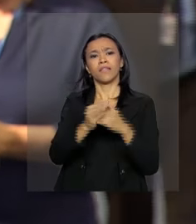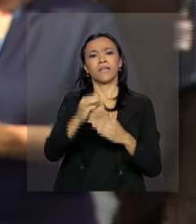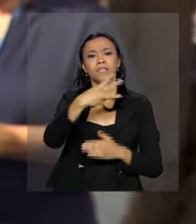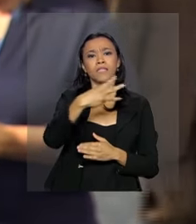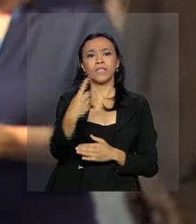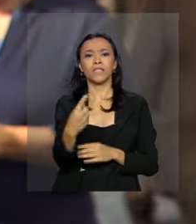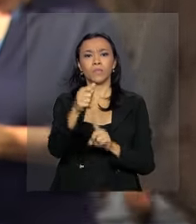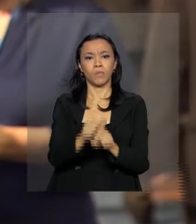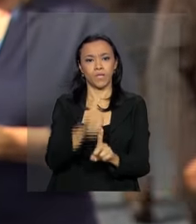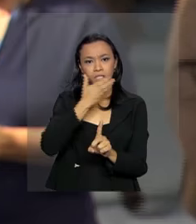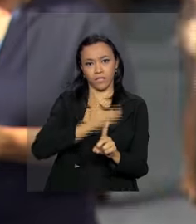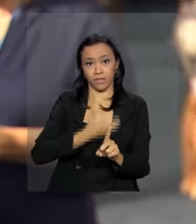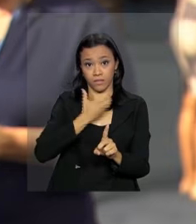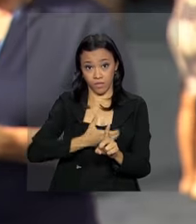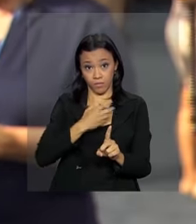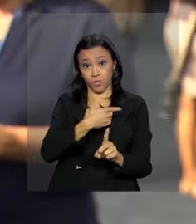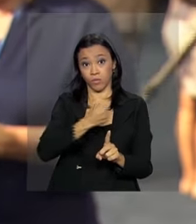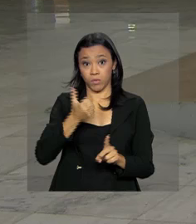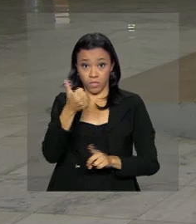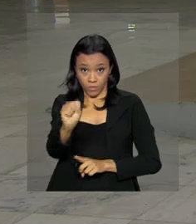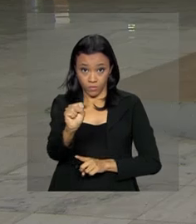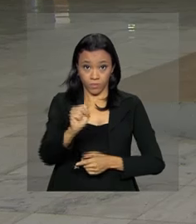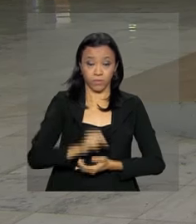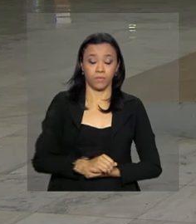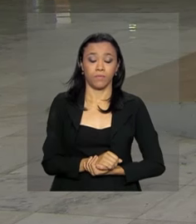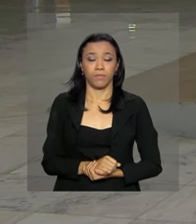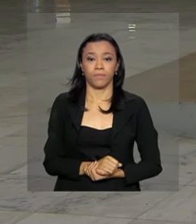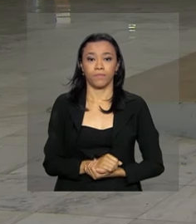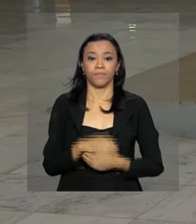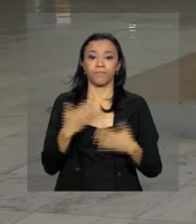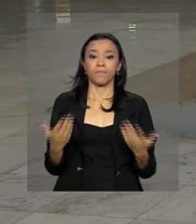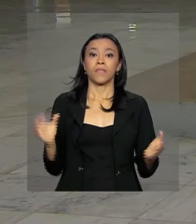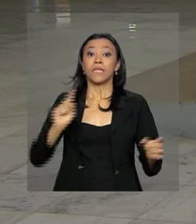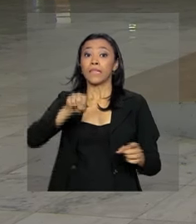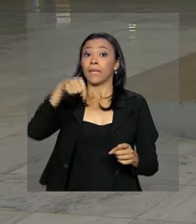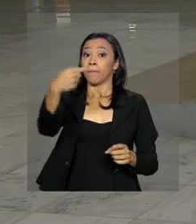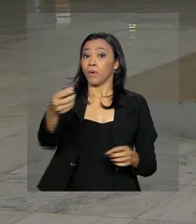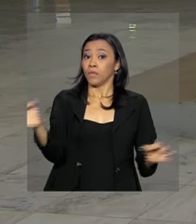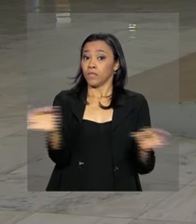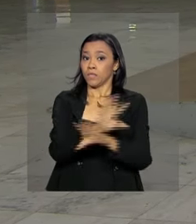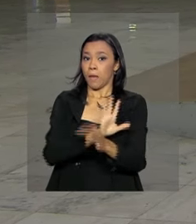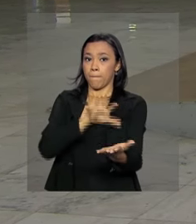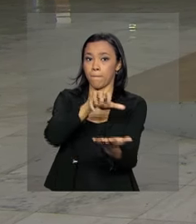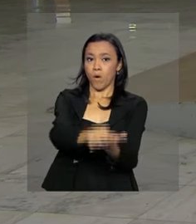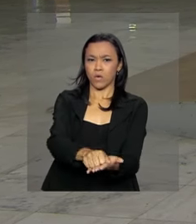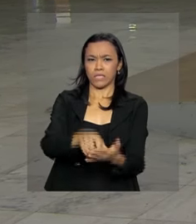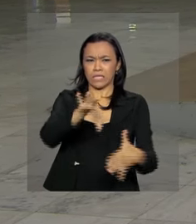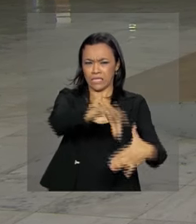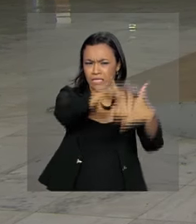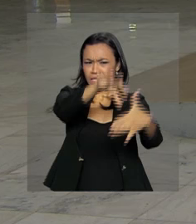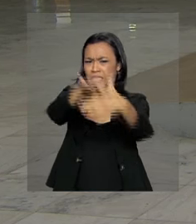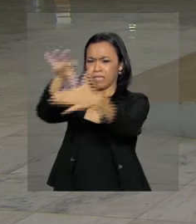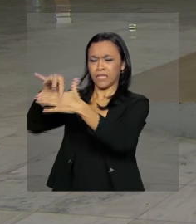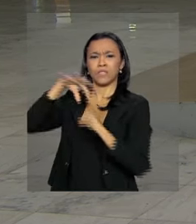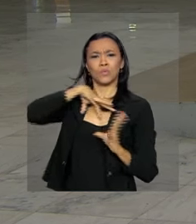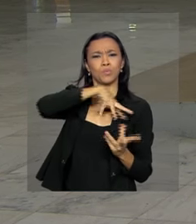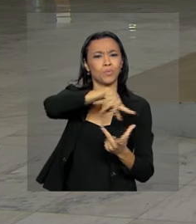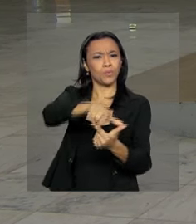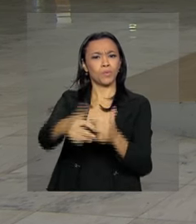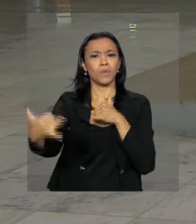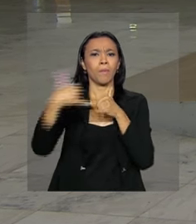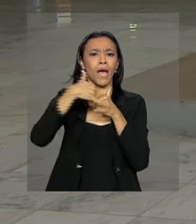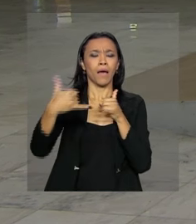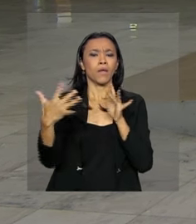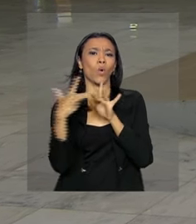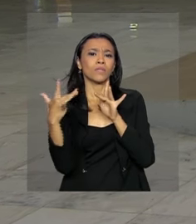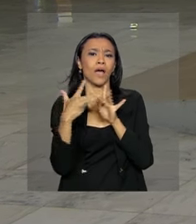de dezembro de 2018. E depois dessa posse, líderes mundiais entraram em contato com o presidente